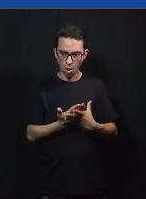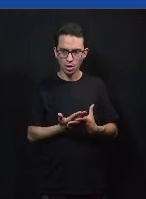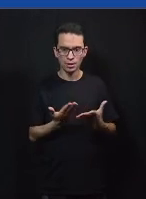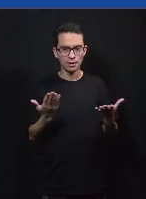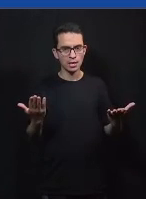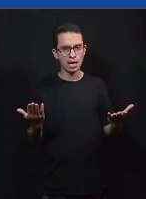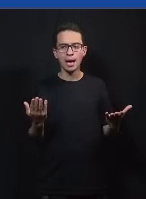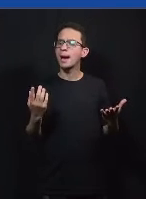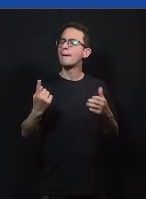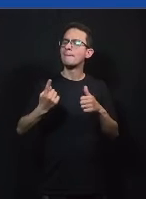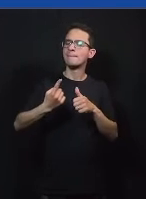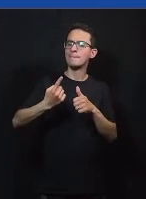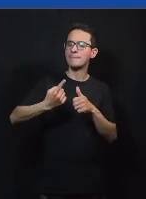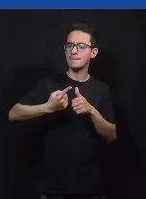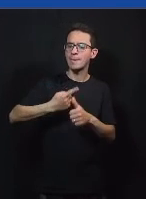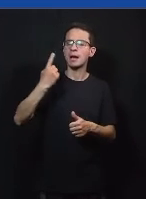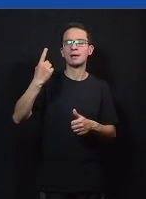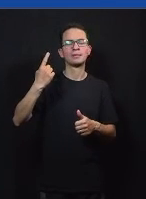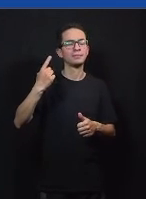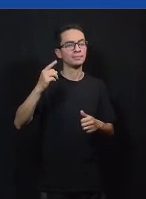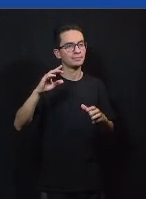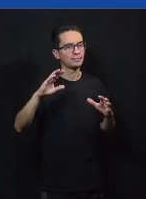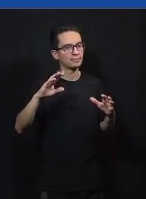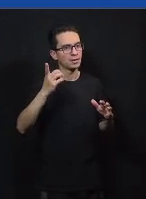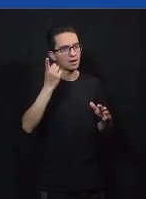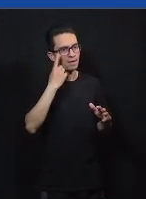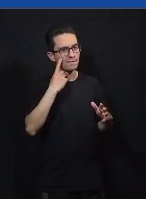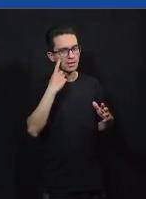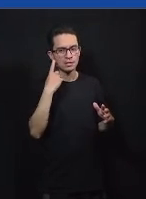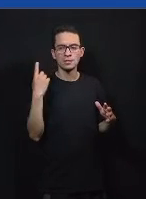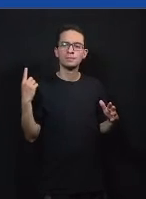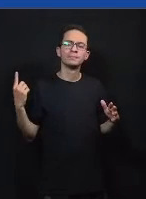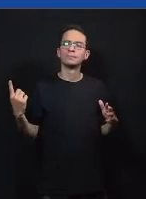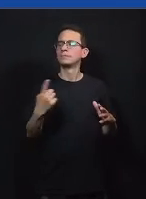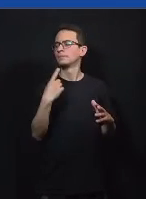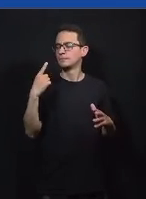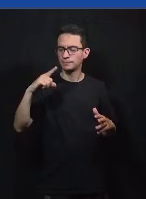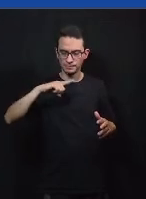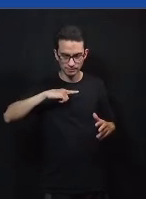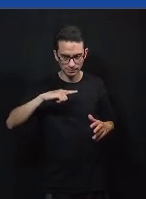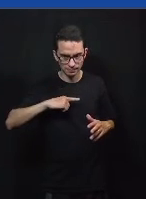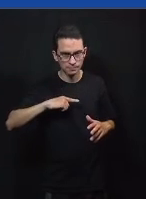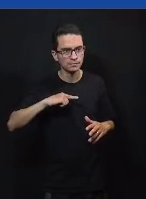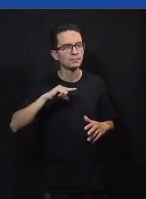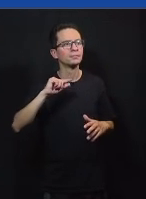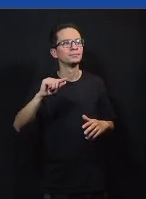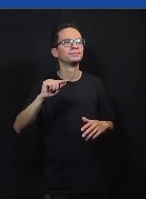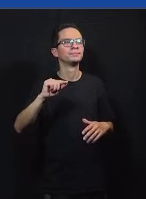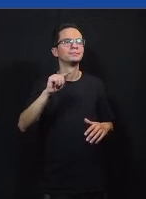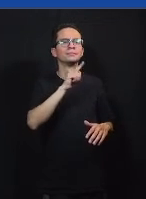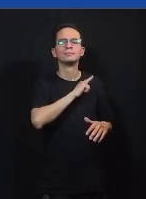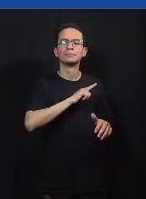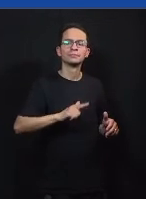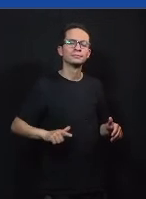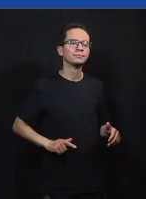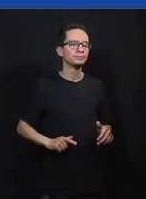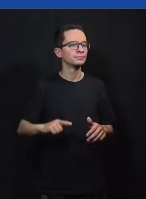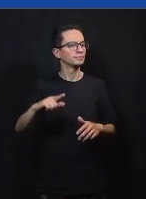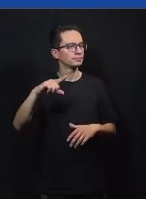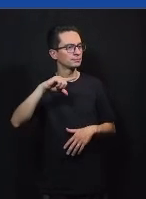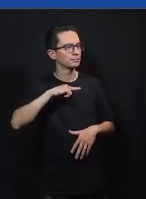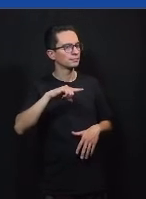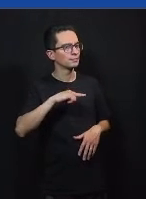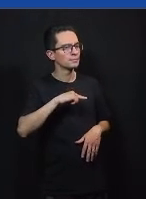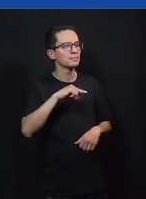a primeira vez que muita gente vai começar a votar por exemplo qual é o meu papel na minha cidade qual é papel no meu estado qual é papel no meu país então é um